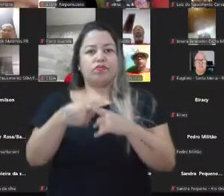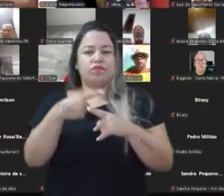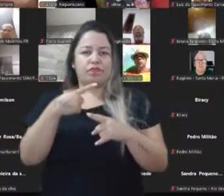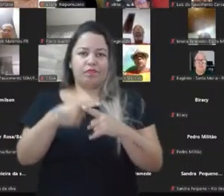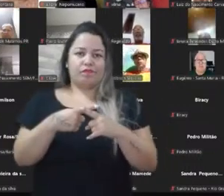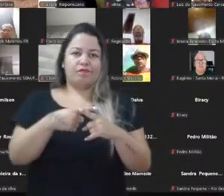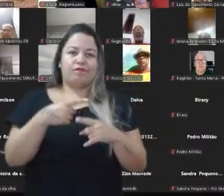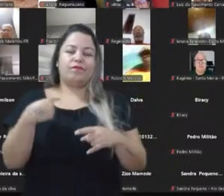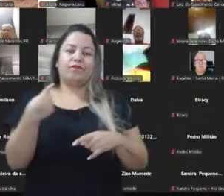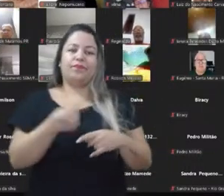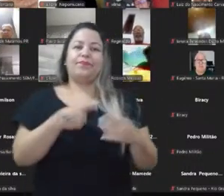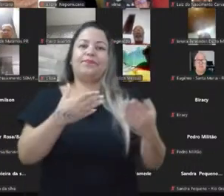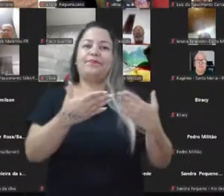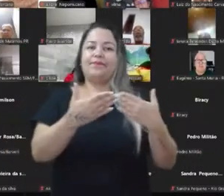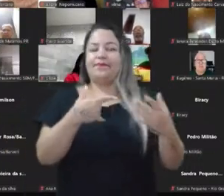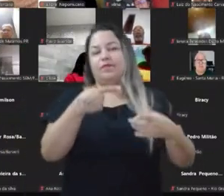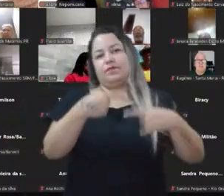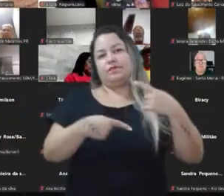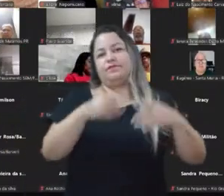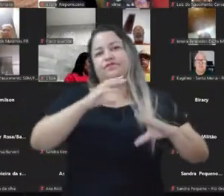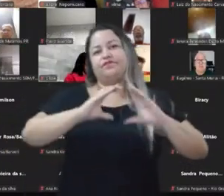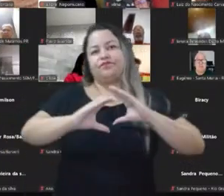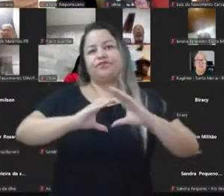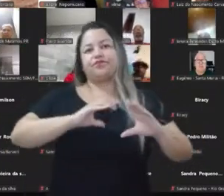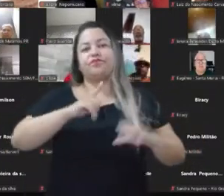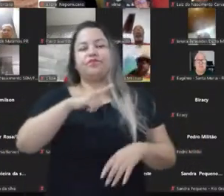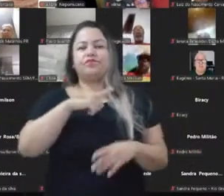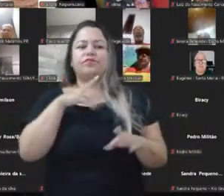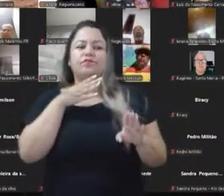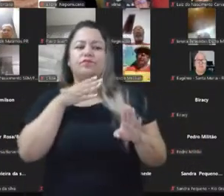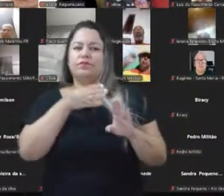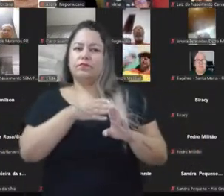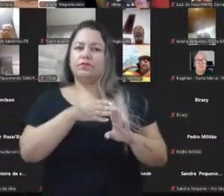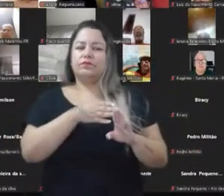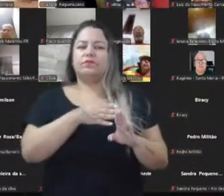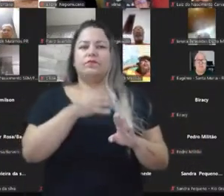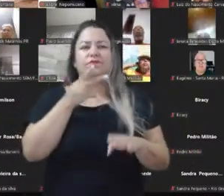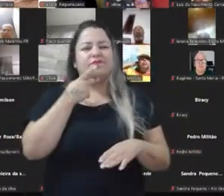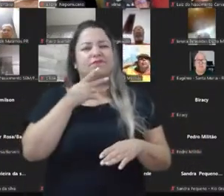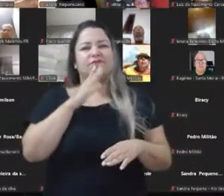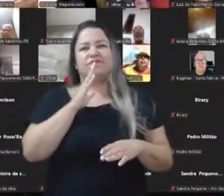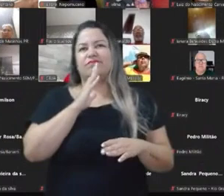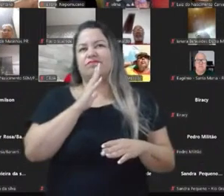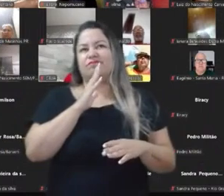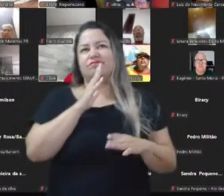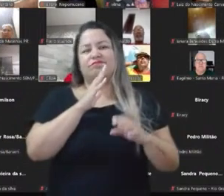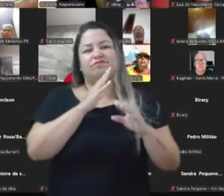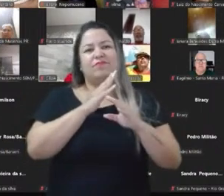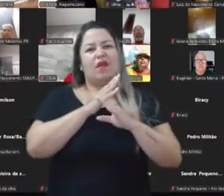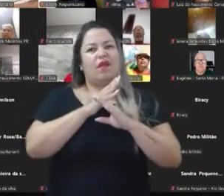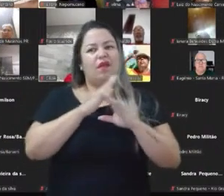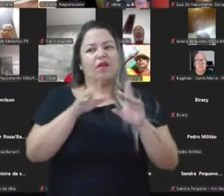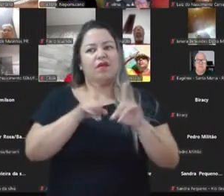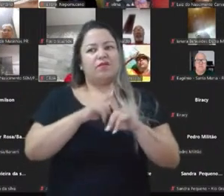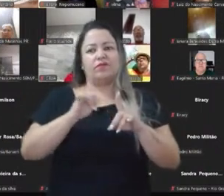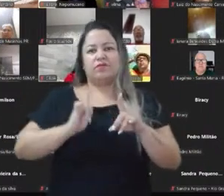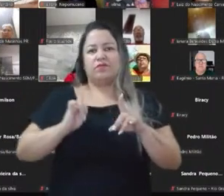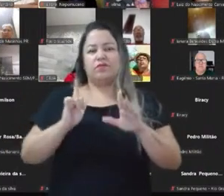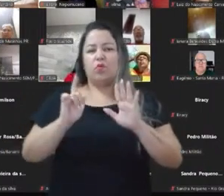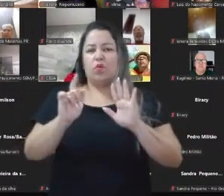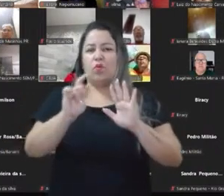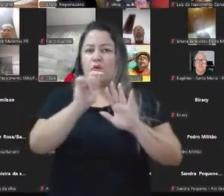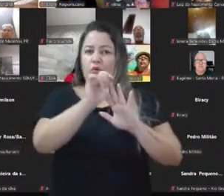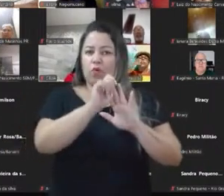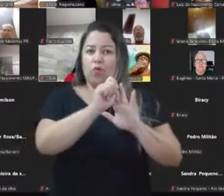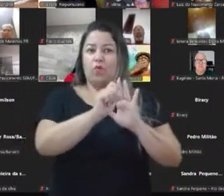que, quando a gente debate comunicação, a tem uma visão muito fatalista. A gente fala, já era, esse negócio aí é o algoritmo, a gente não consegue chegar mesmo.